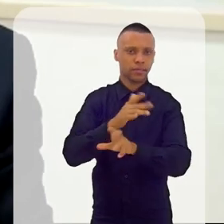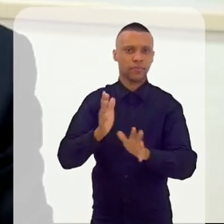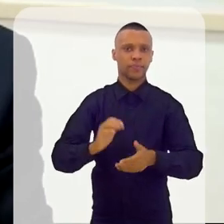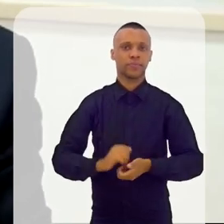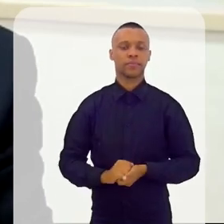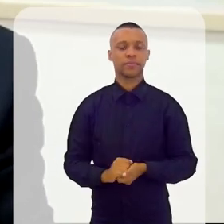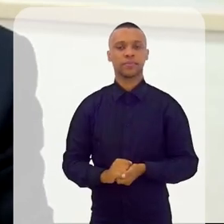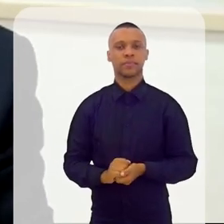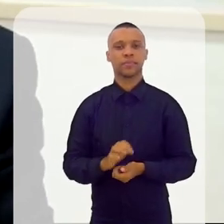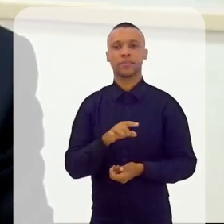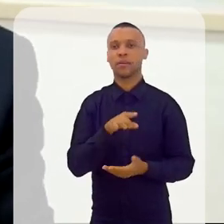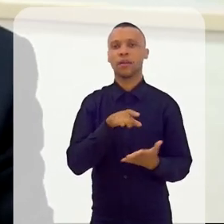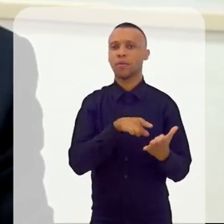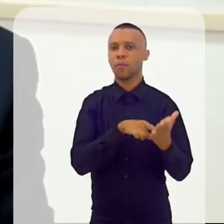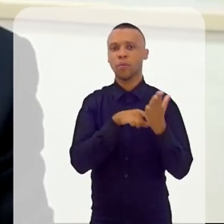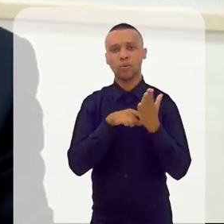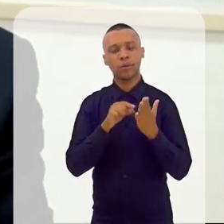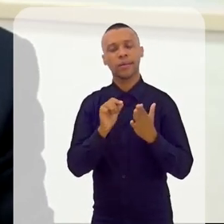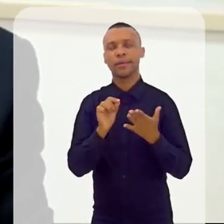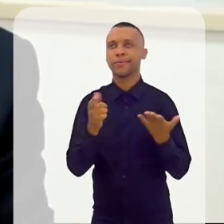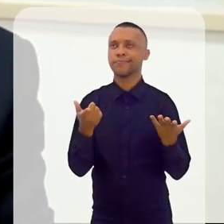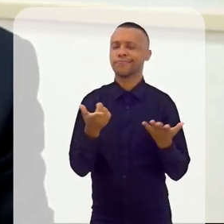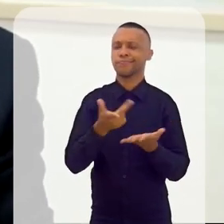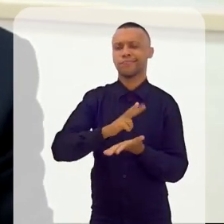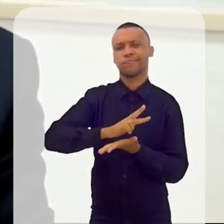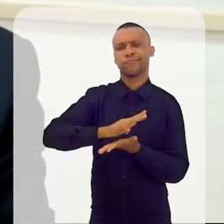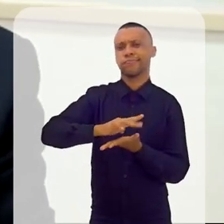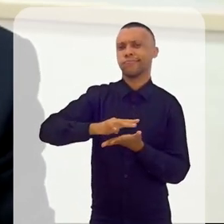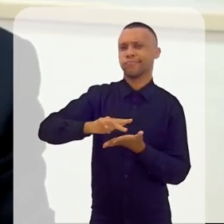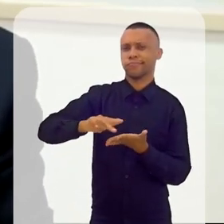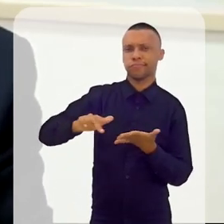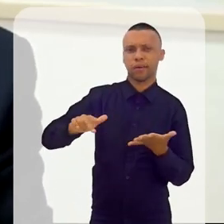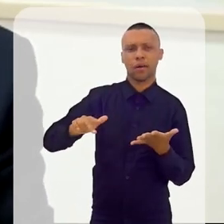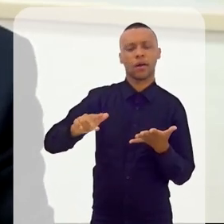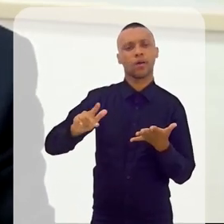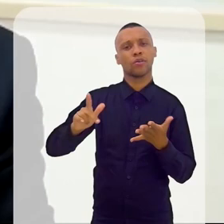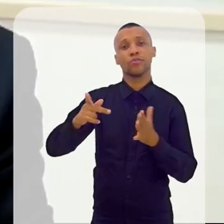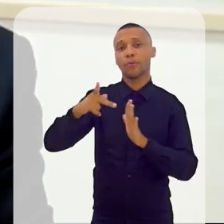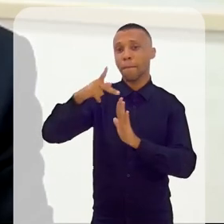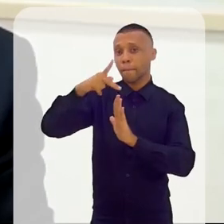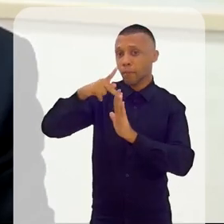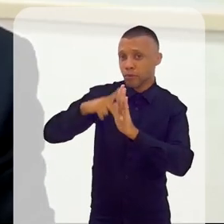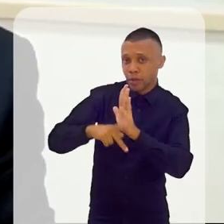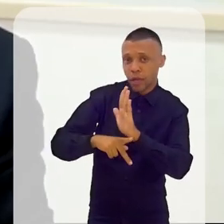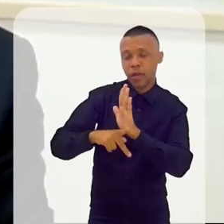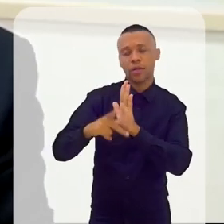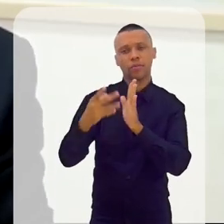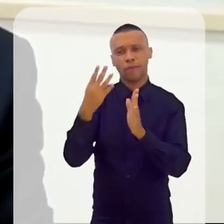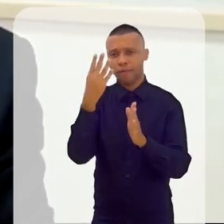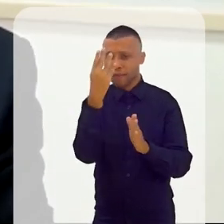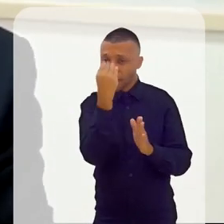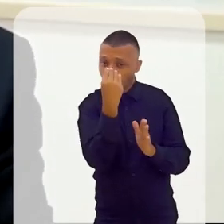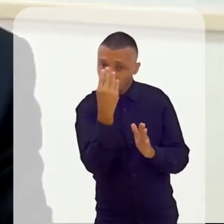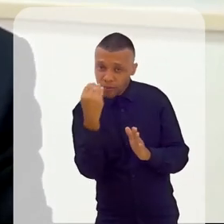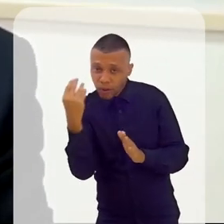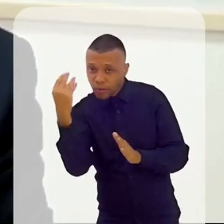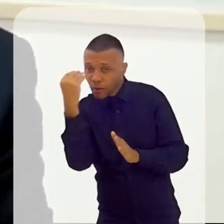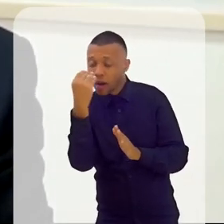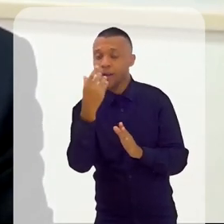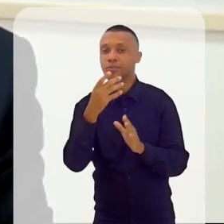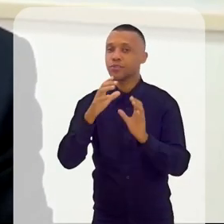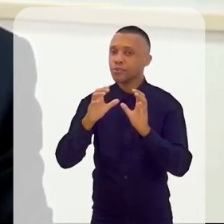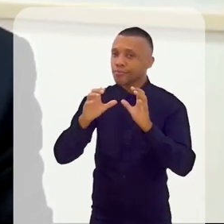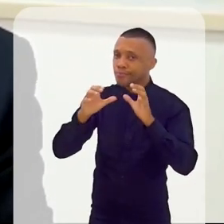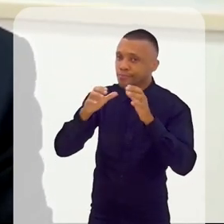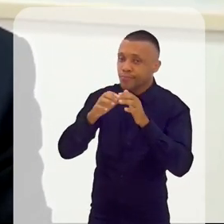Então, ele trouxe, sei lá, dezenas, dezenas de projetos, fotos de comunidades